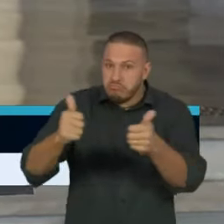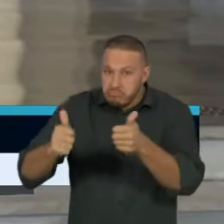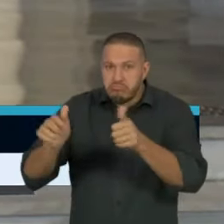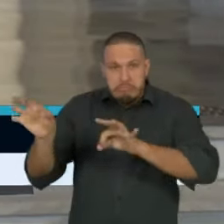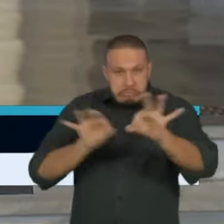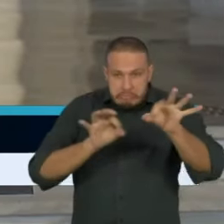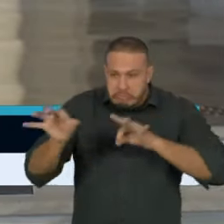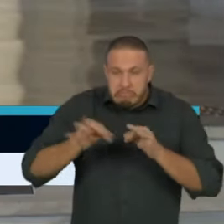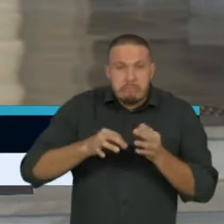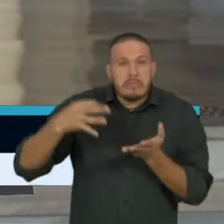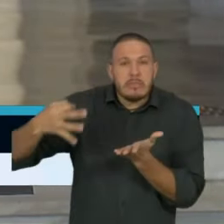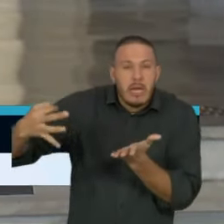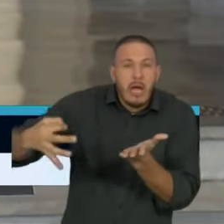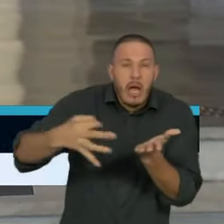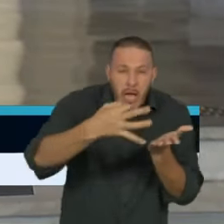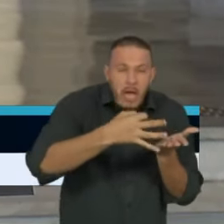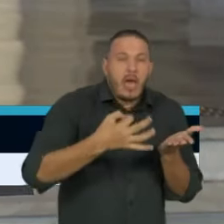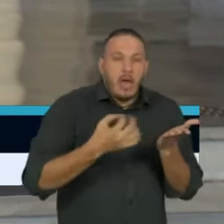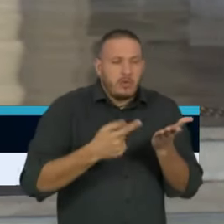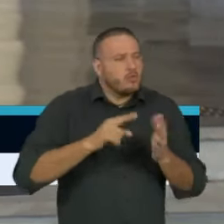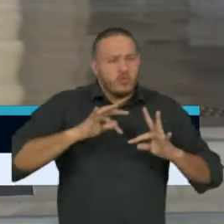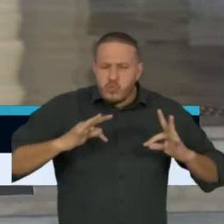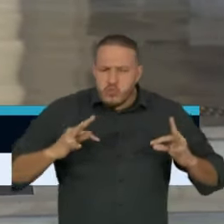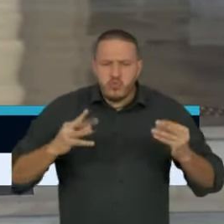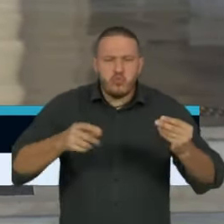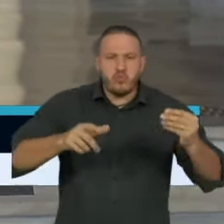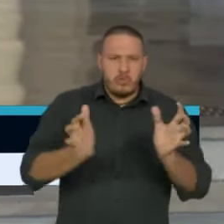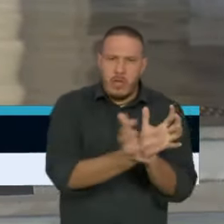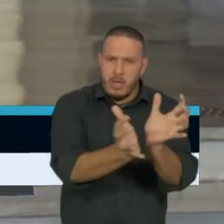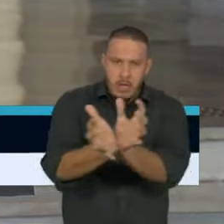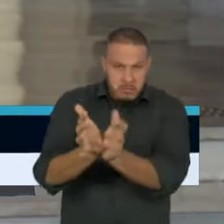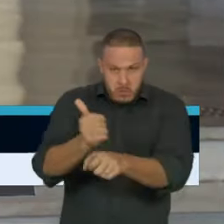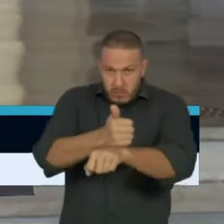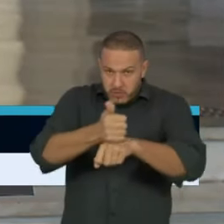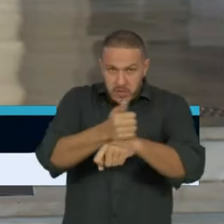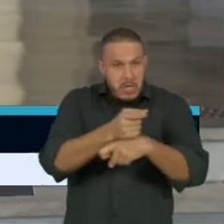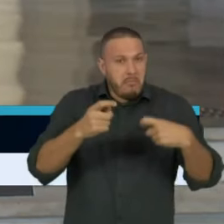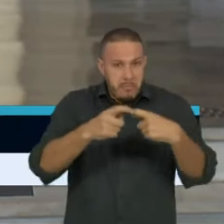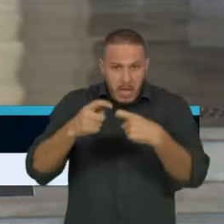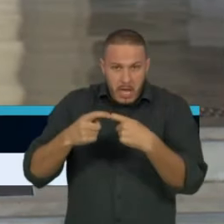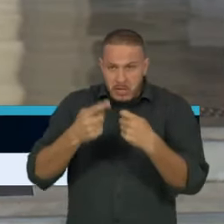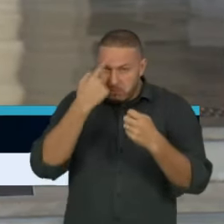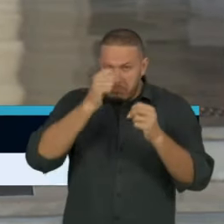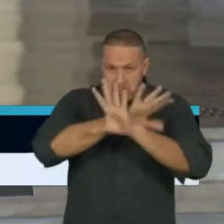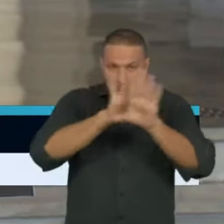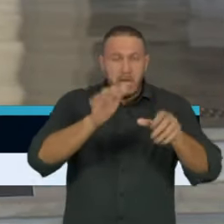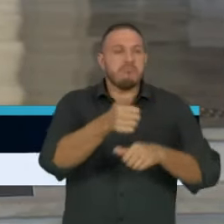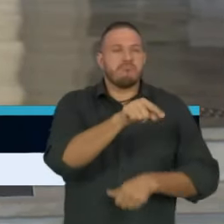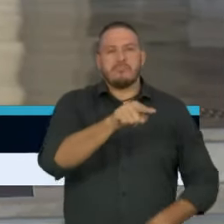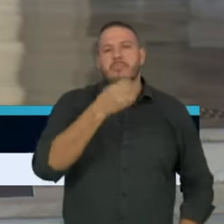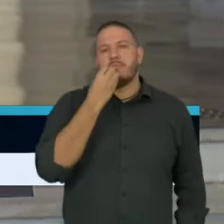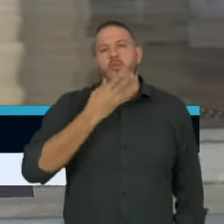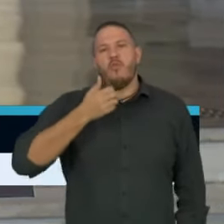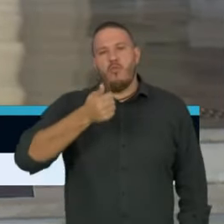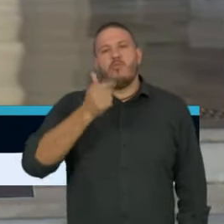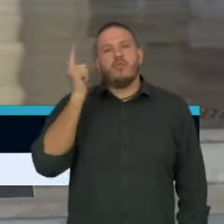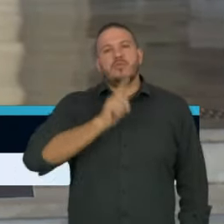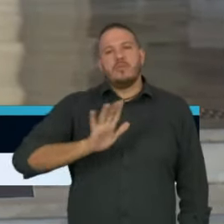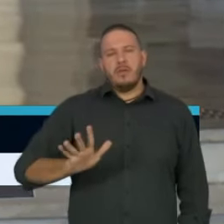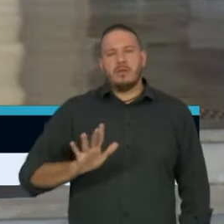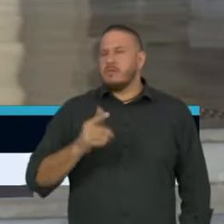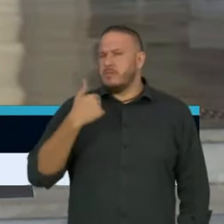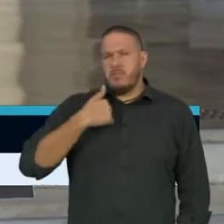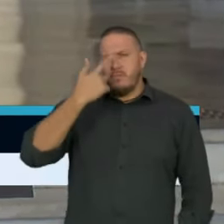protocoladas, bem equipadas e com equipes médicas bem estruturadas. Isso é claríssimo de